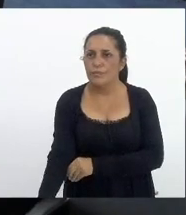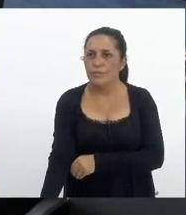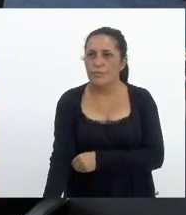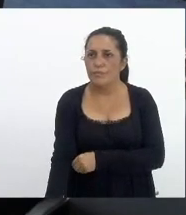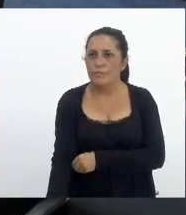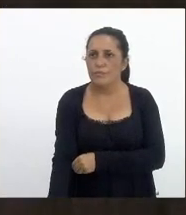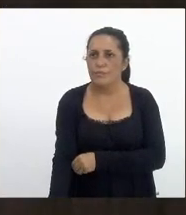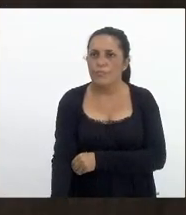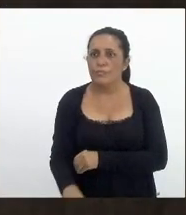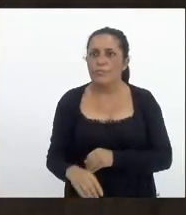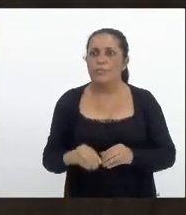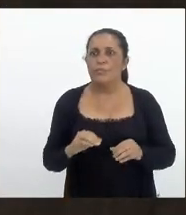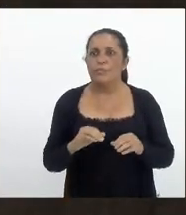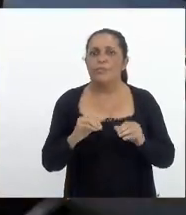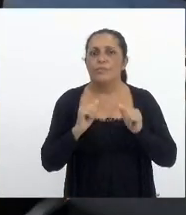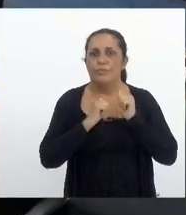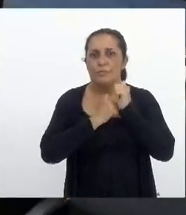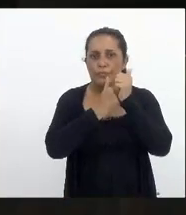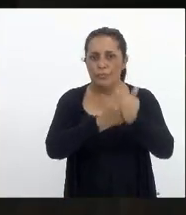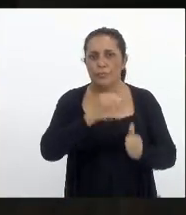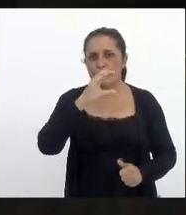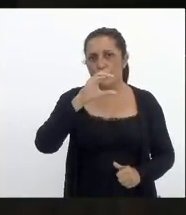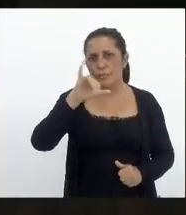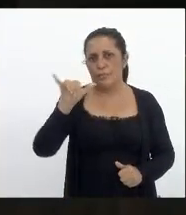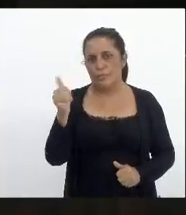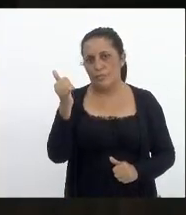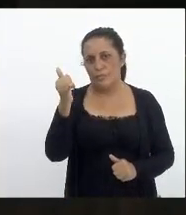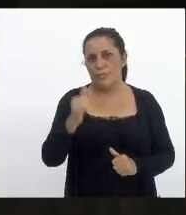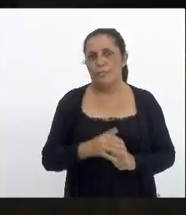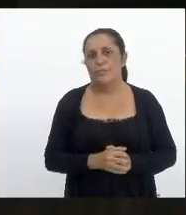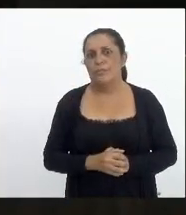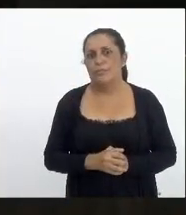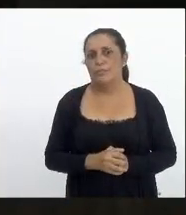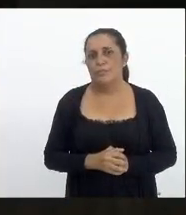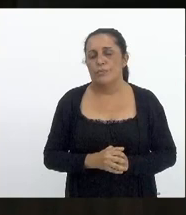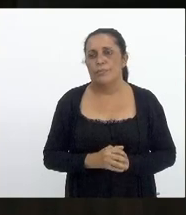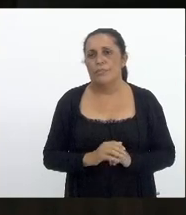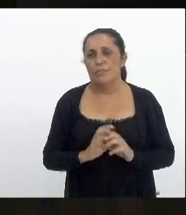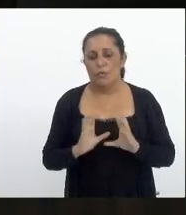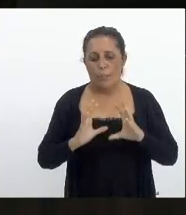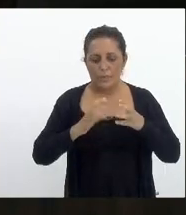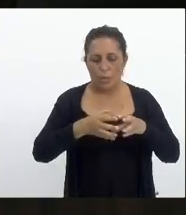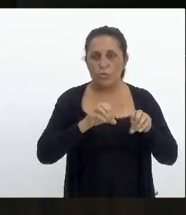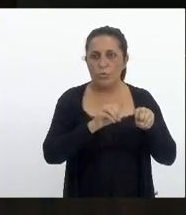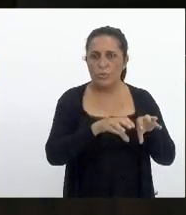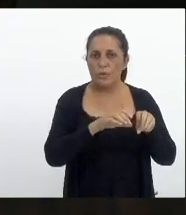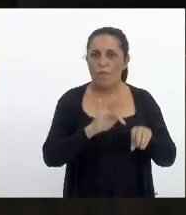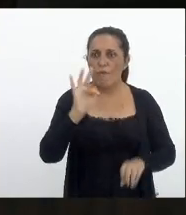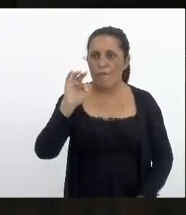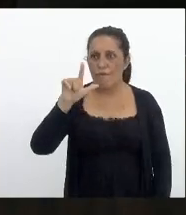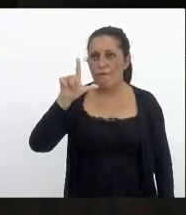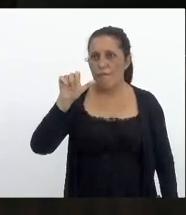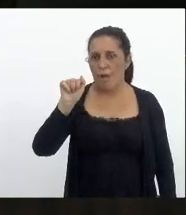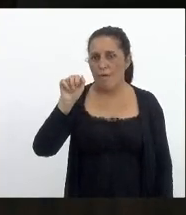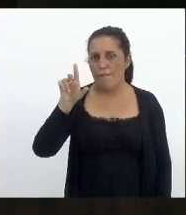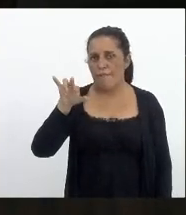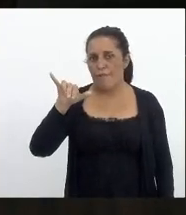acompanha CCJ presidente obrigado pela comissão de educação deputado Flávio Serafini